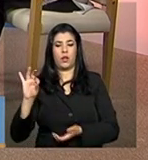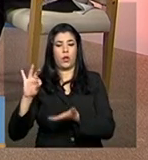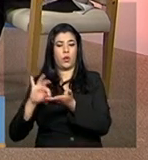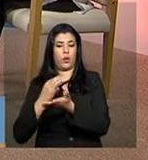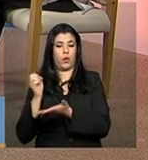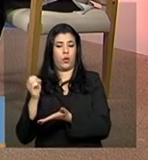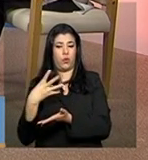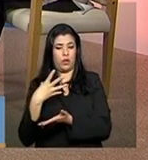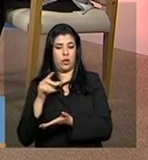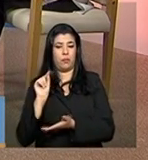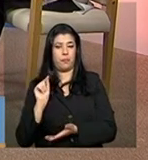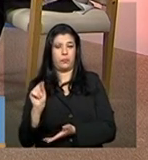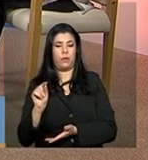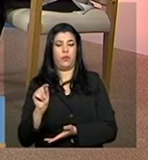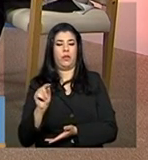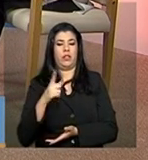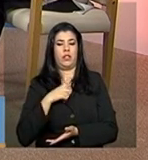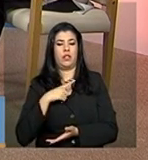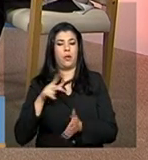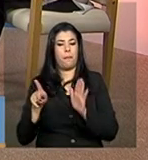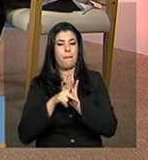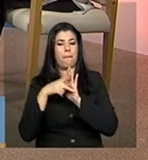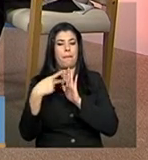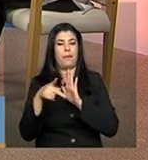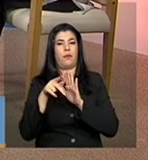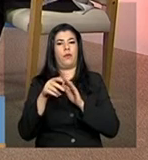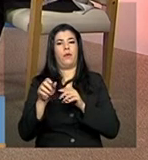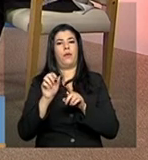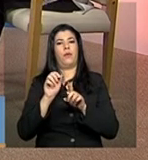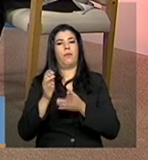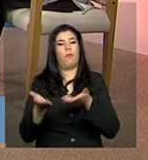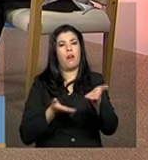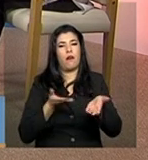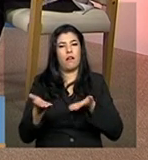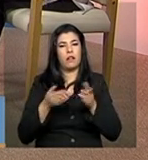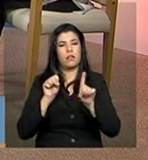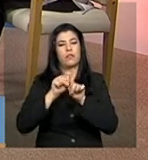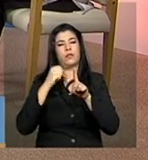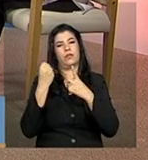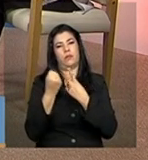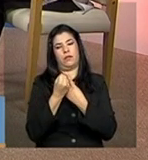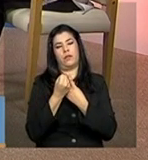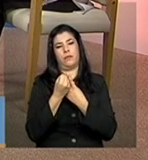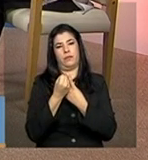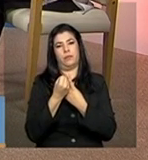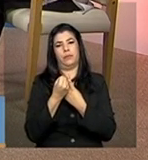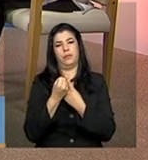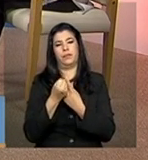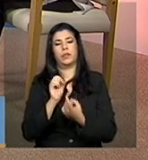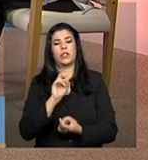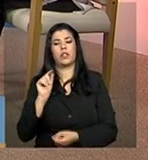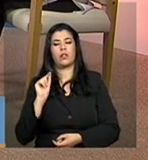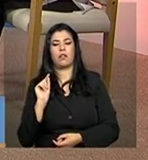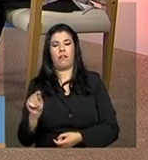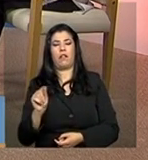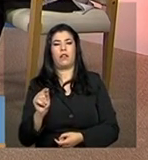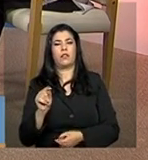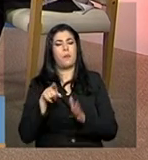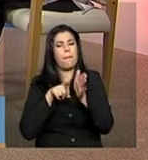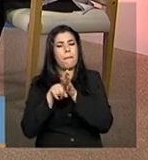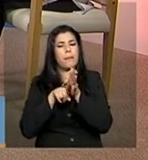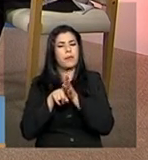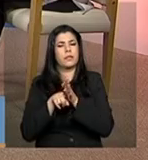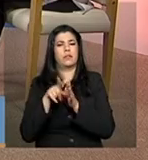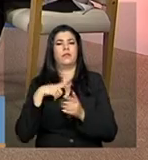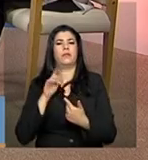aquelas entidades exclusivas da assistência social, que ofertam exclusivamente serviço de assistência social. Quando ele clicar nessa opção e mandar pesquisar,